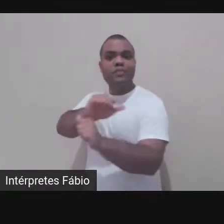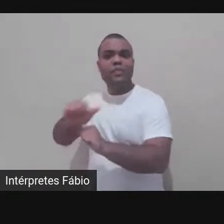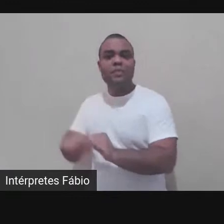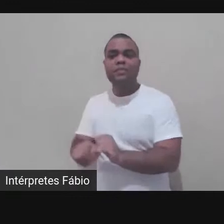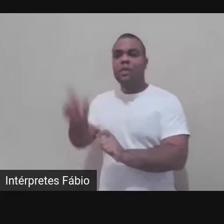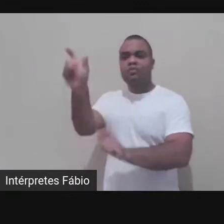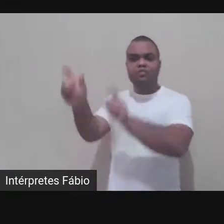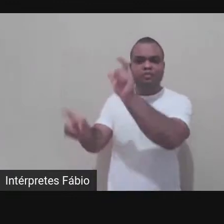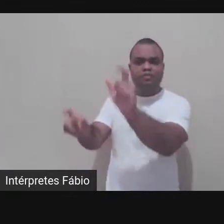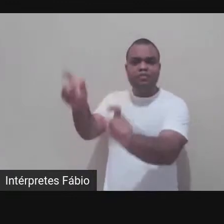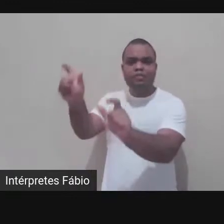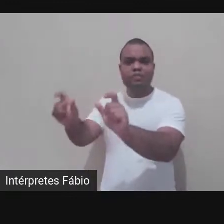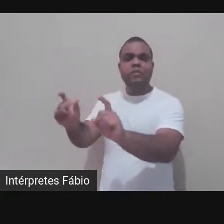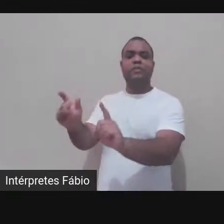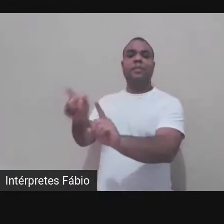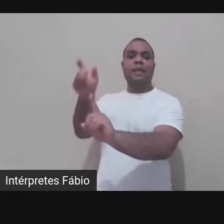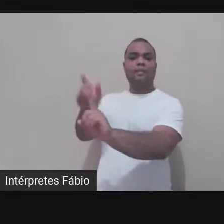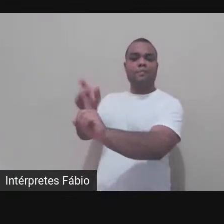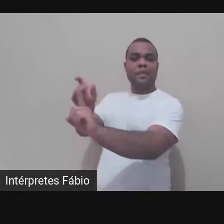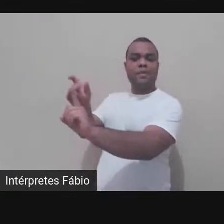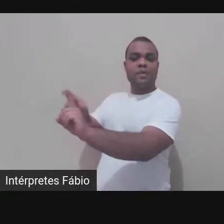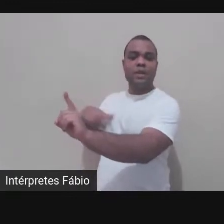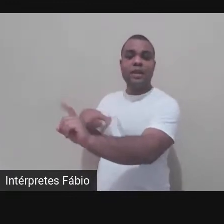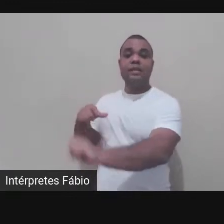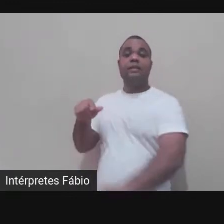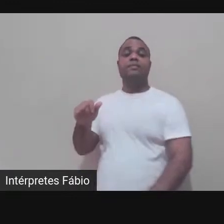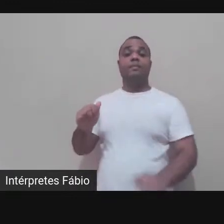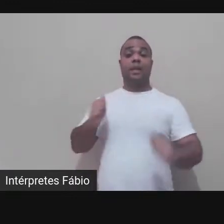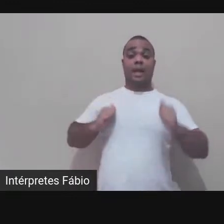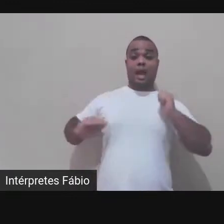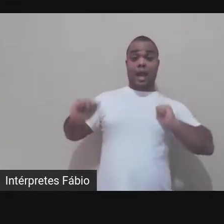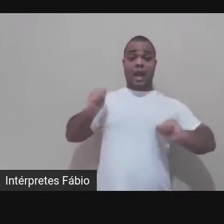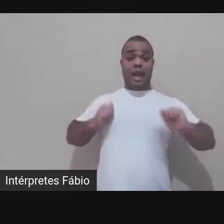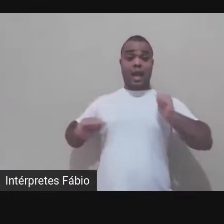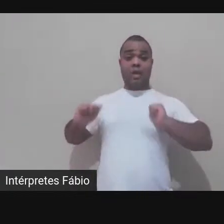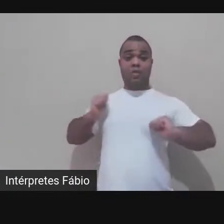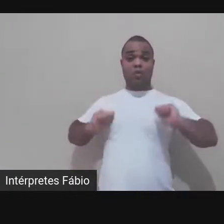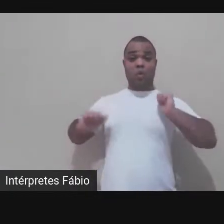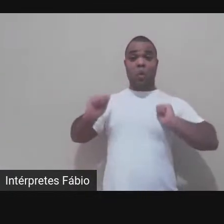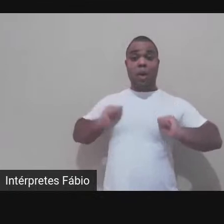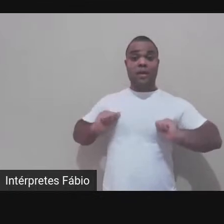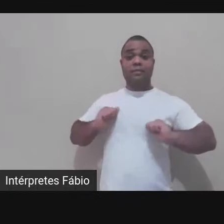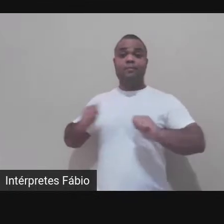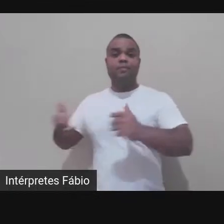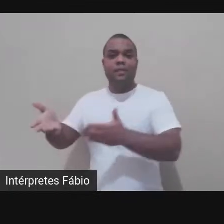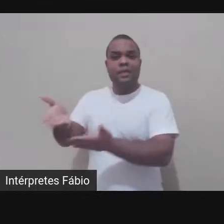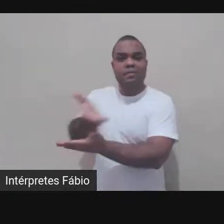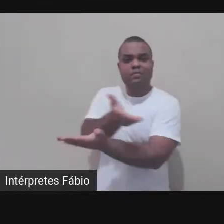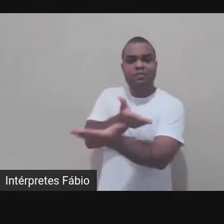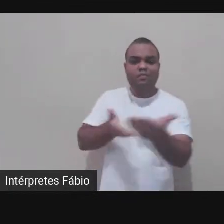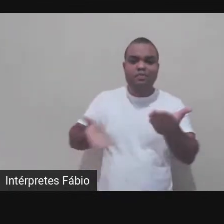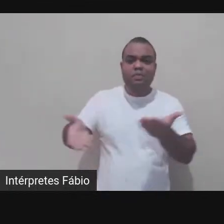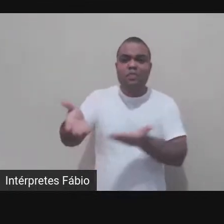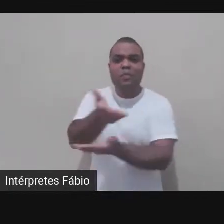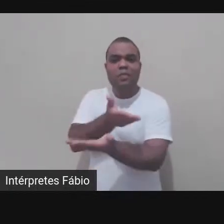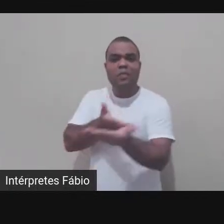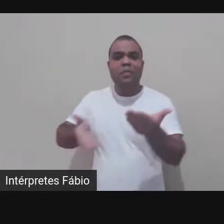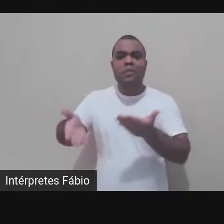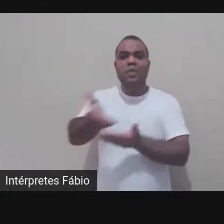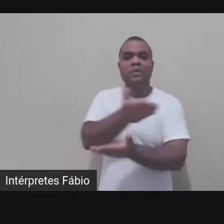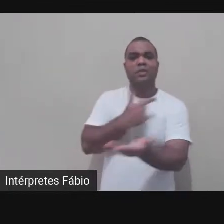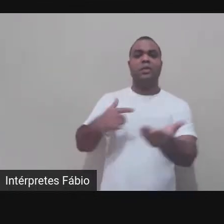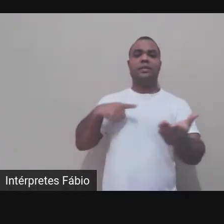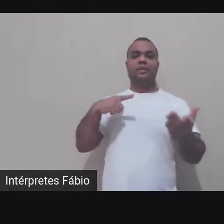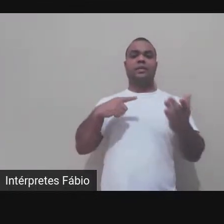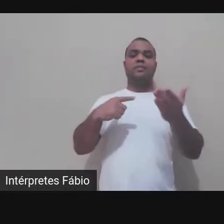atores cada um usava uma rede para que eles interagissem entre eles e através de uma troca de tweets e comunicação entre eles